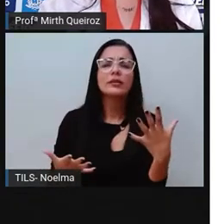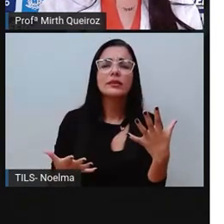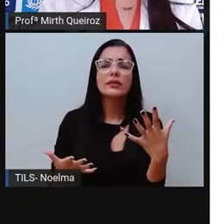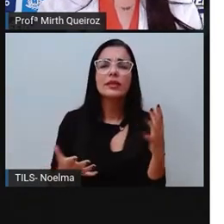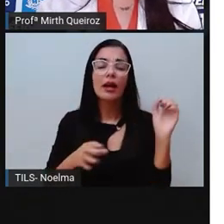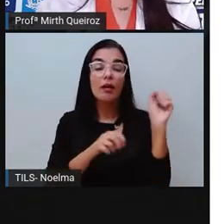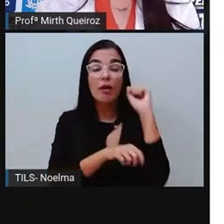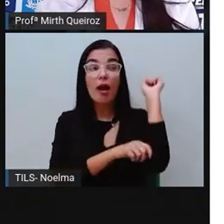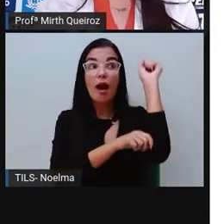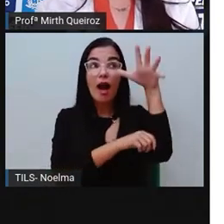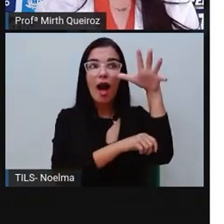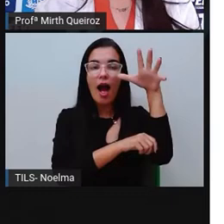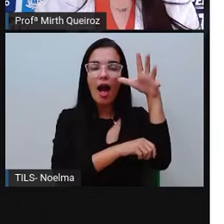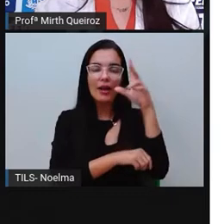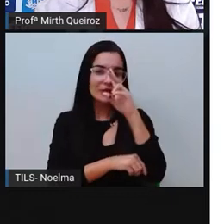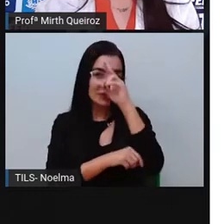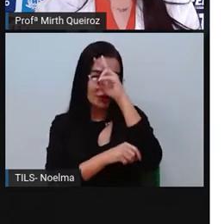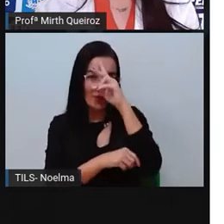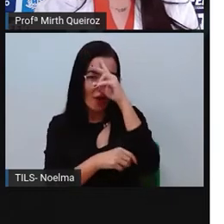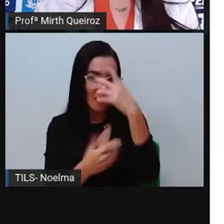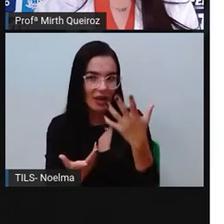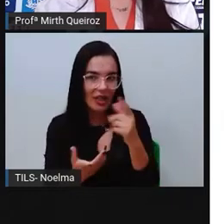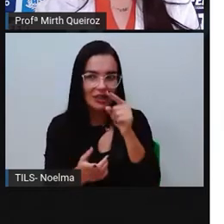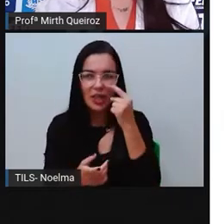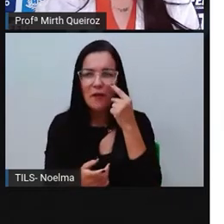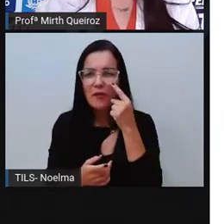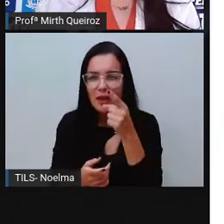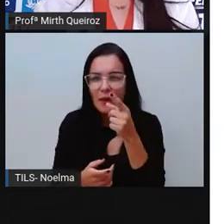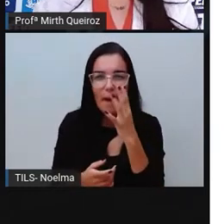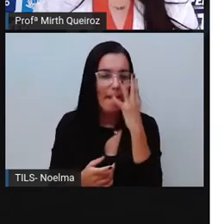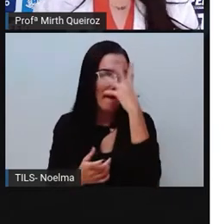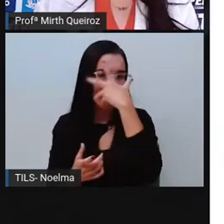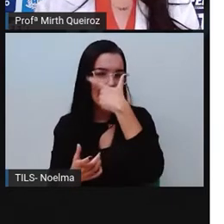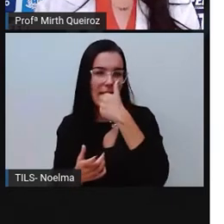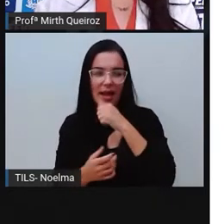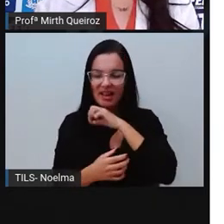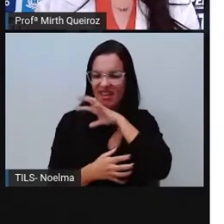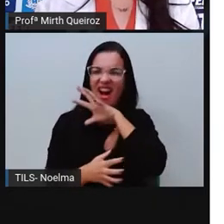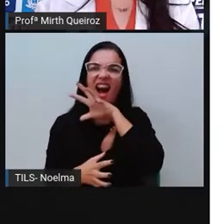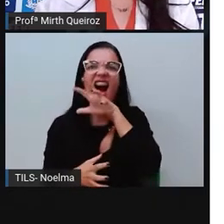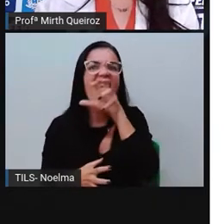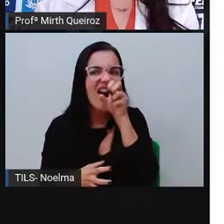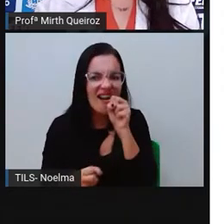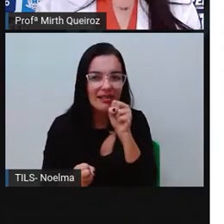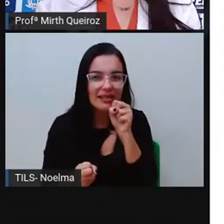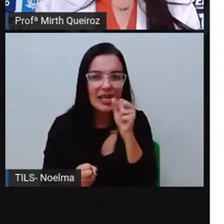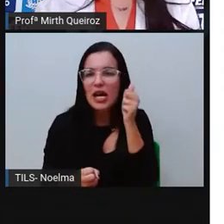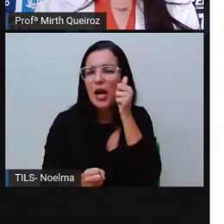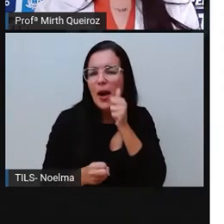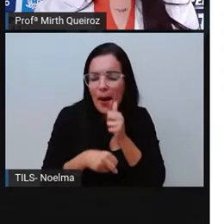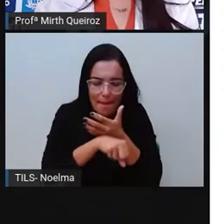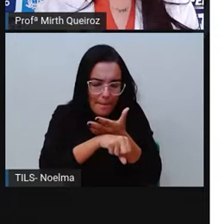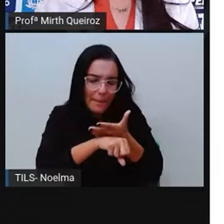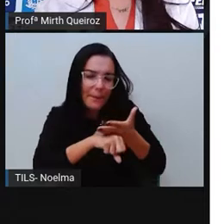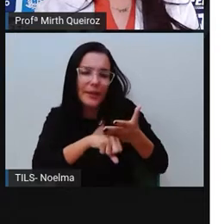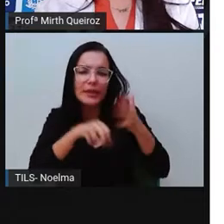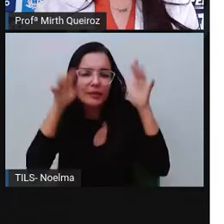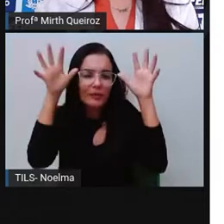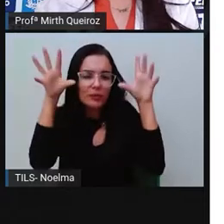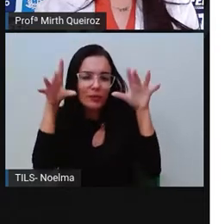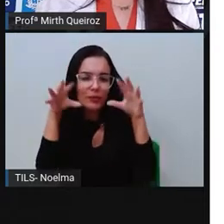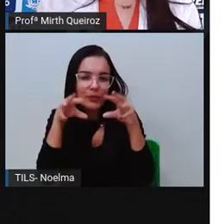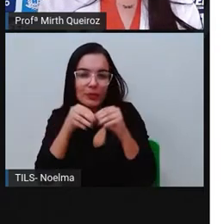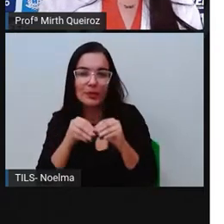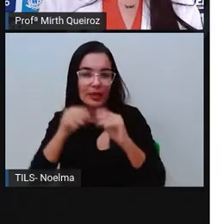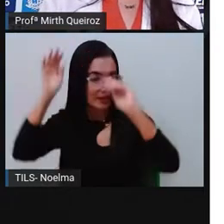Vocês já leram ou ouviram a Bela e a Fera? E a Branca de Neve? Chapeuzinho Vermelho,